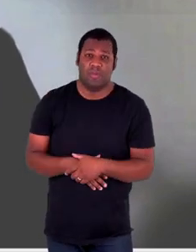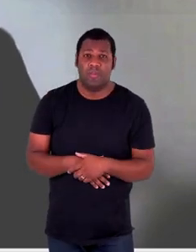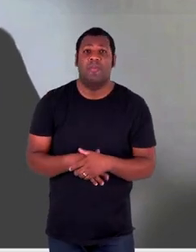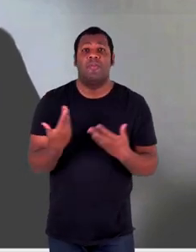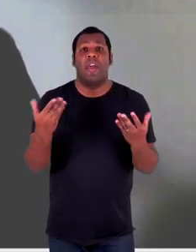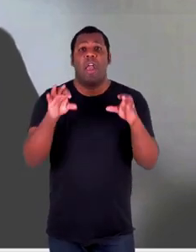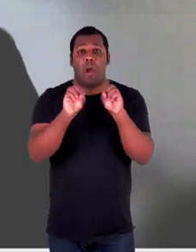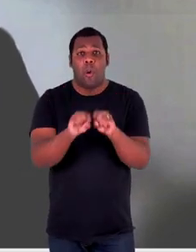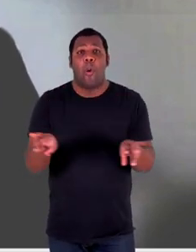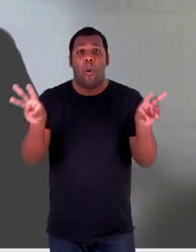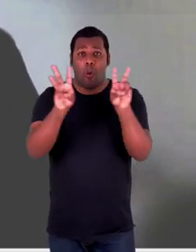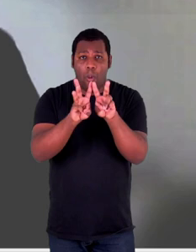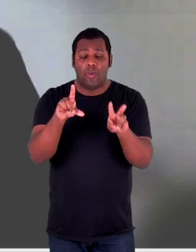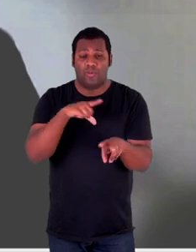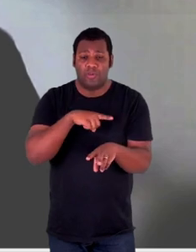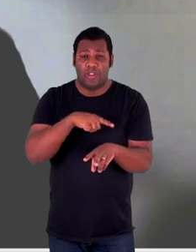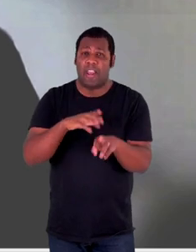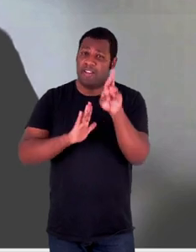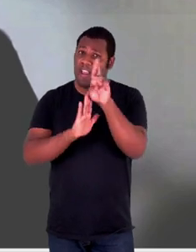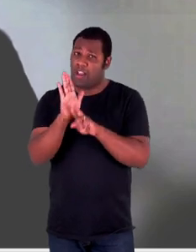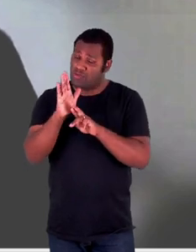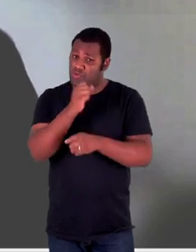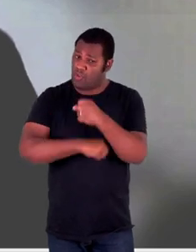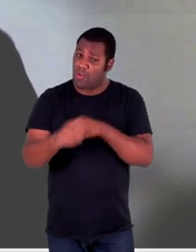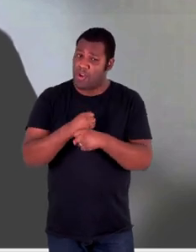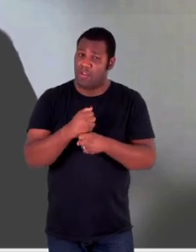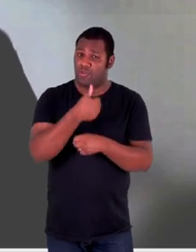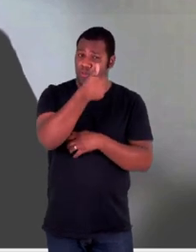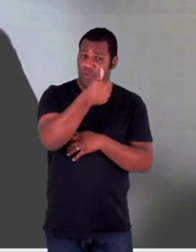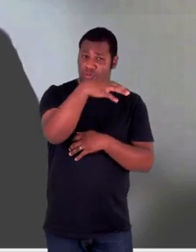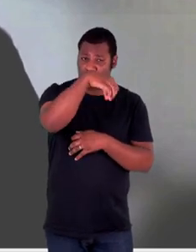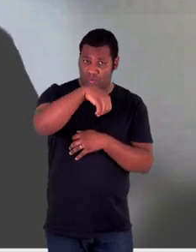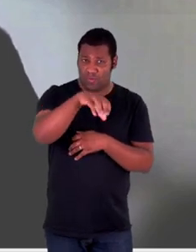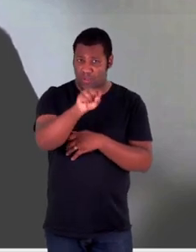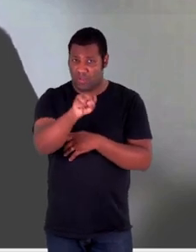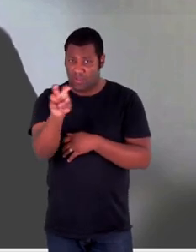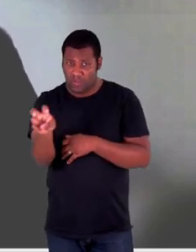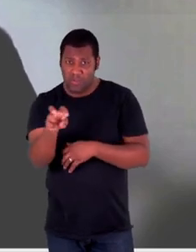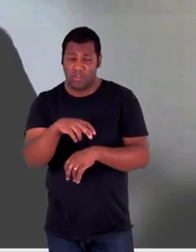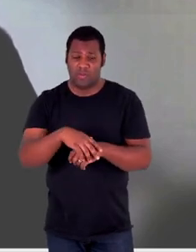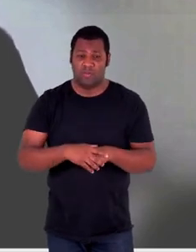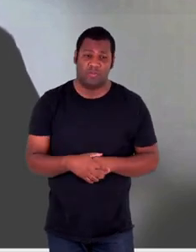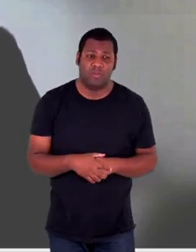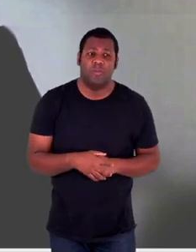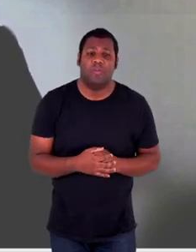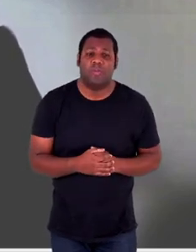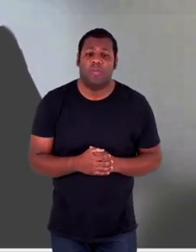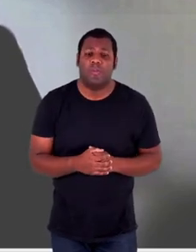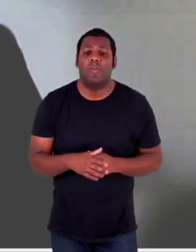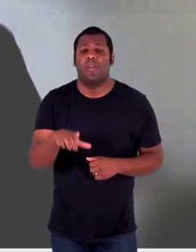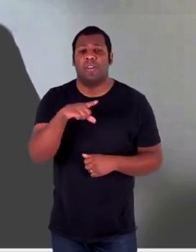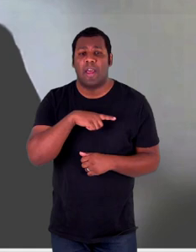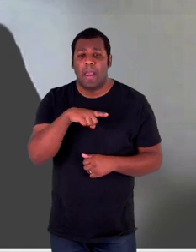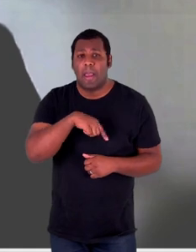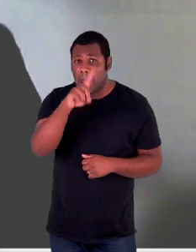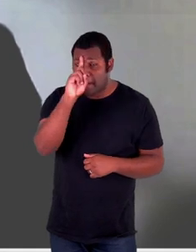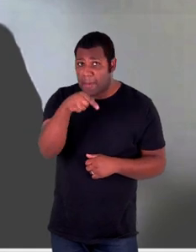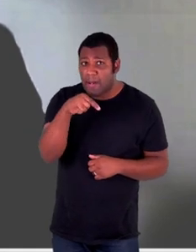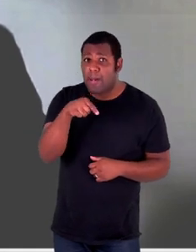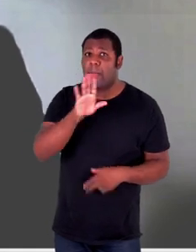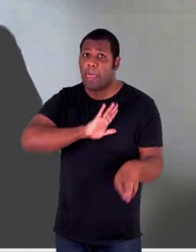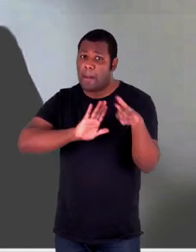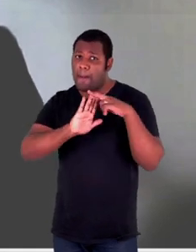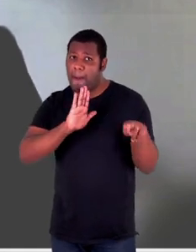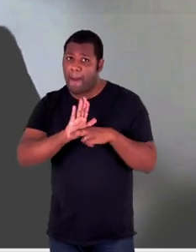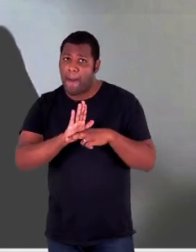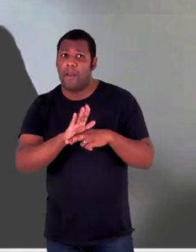1985, não há óbice algum, pelo contrário, não é uma questão de ausência de impeditivo. Há um mandado normativo